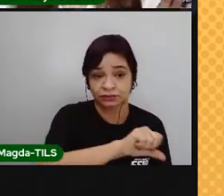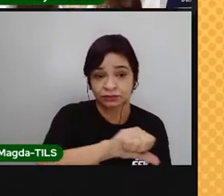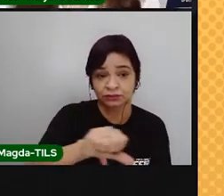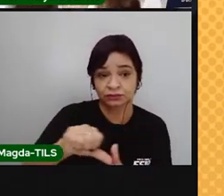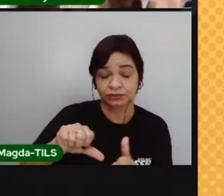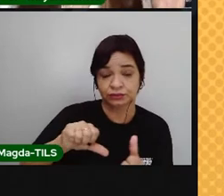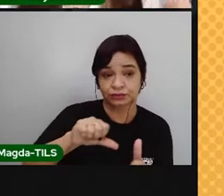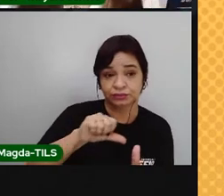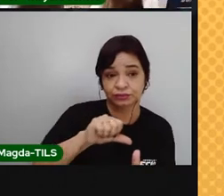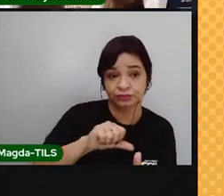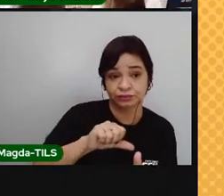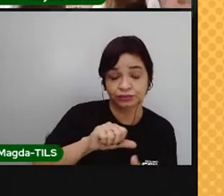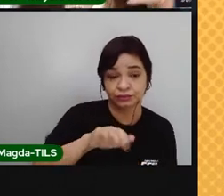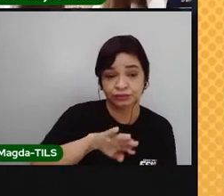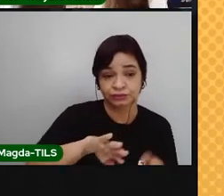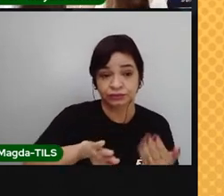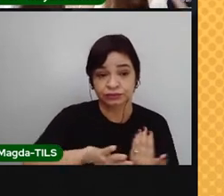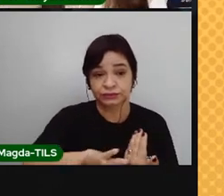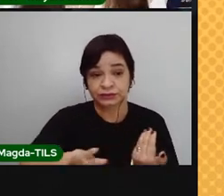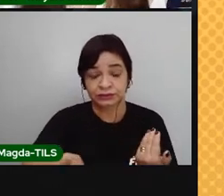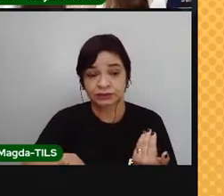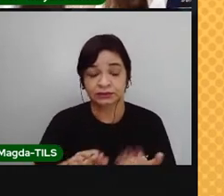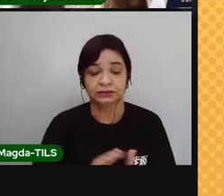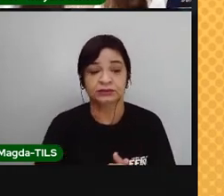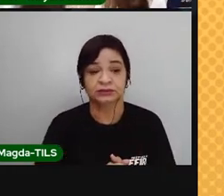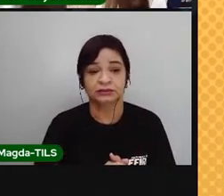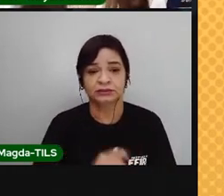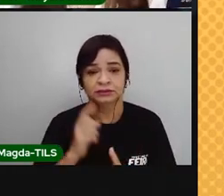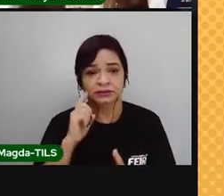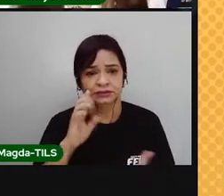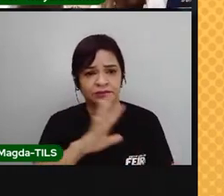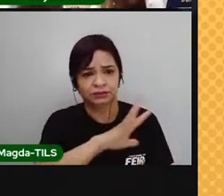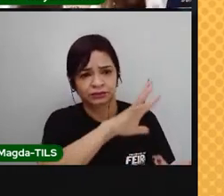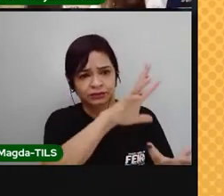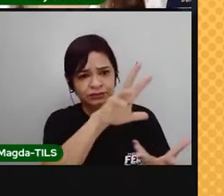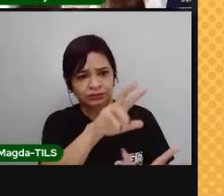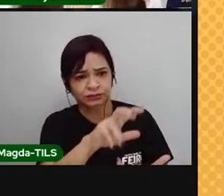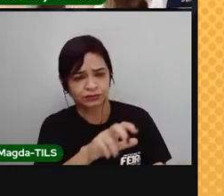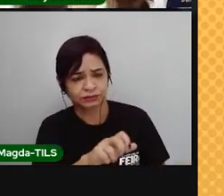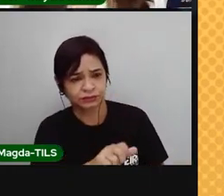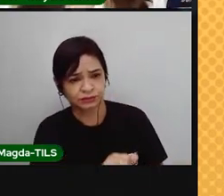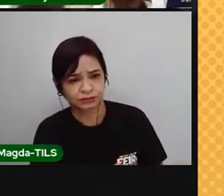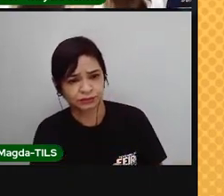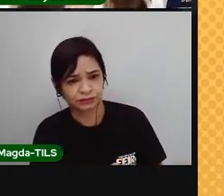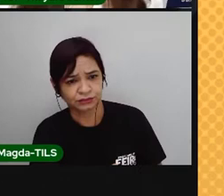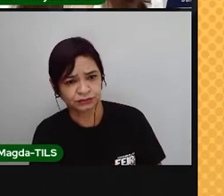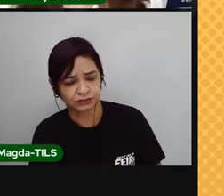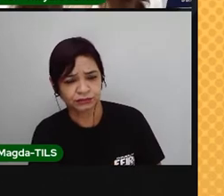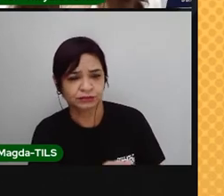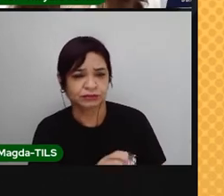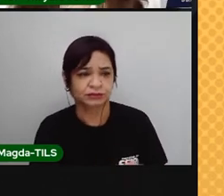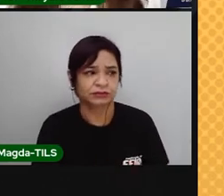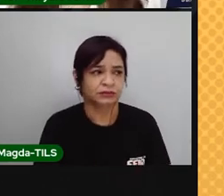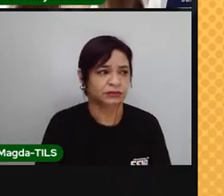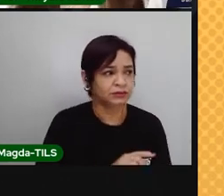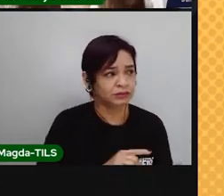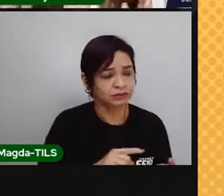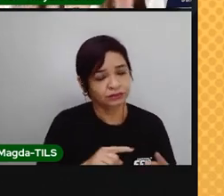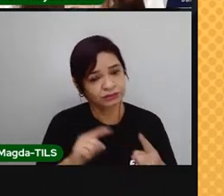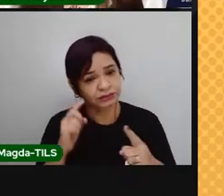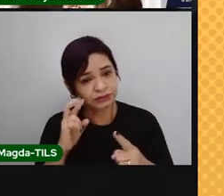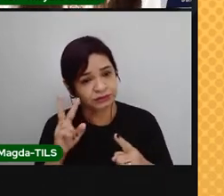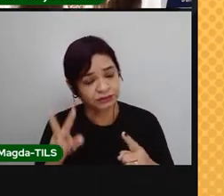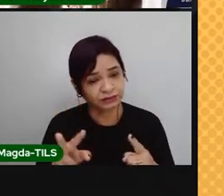por causa da localização que eles estão lá no globo terrestre, aquele eixo de inclinação da Terra que a gente já viu.